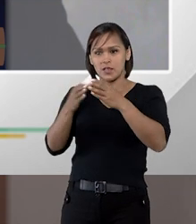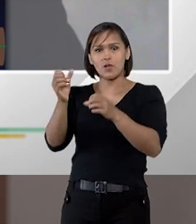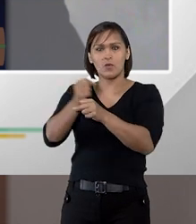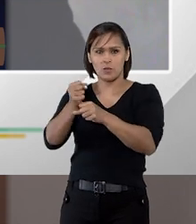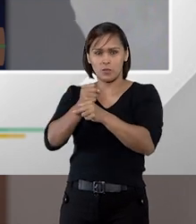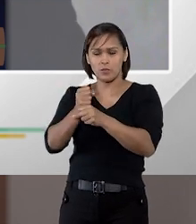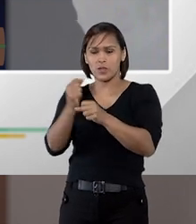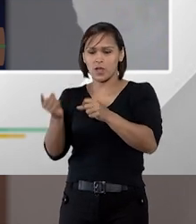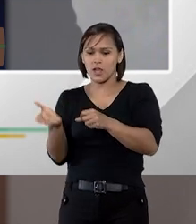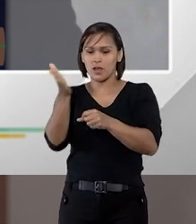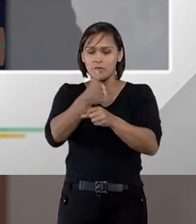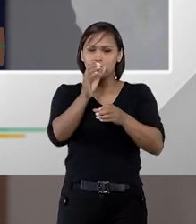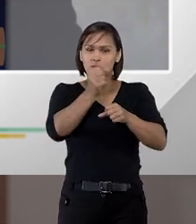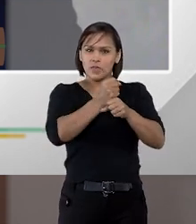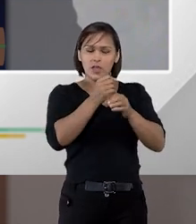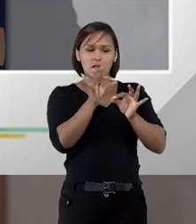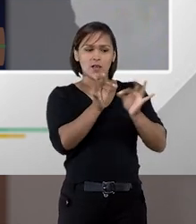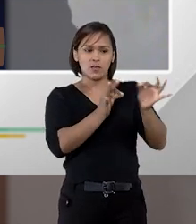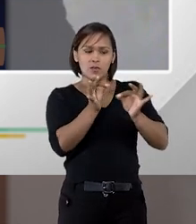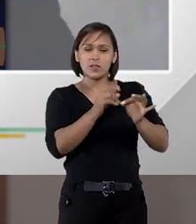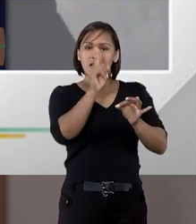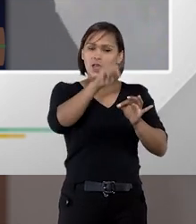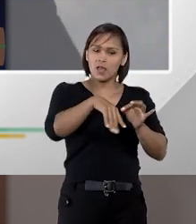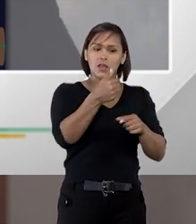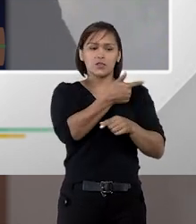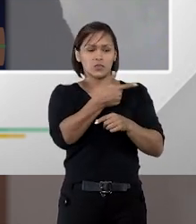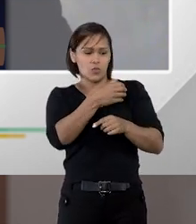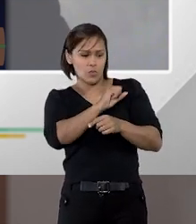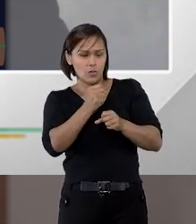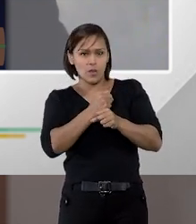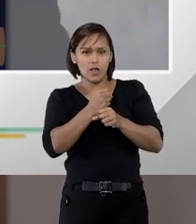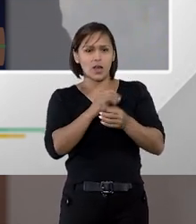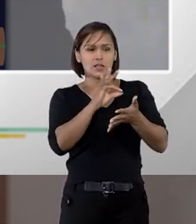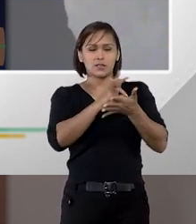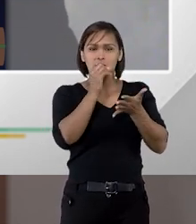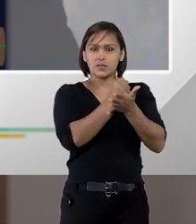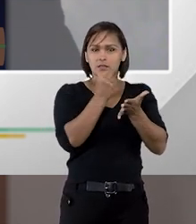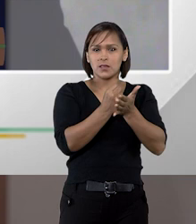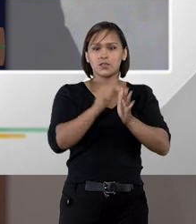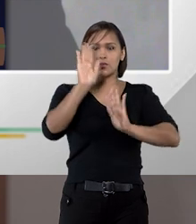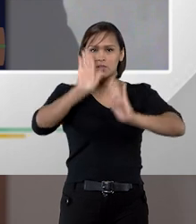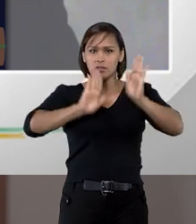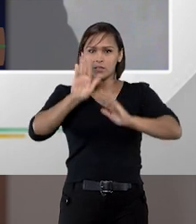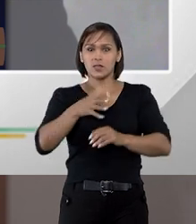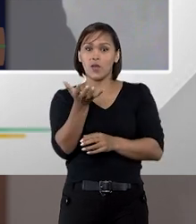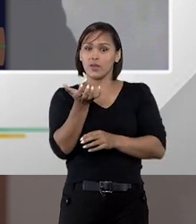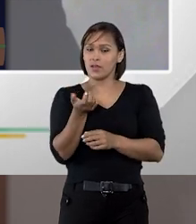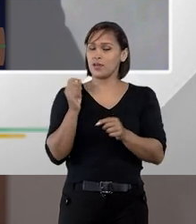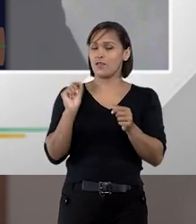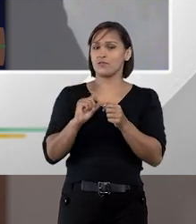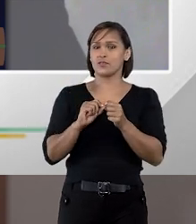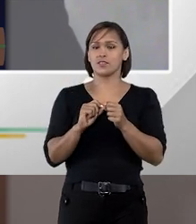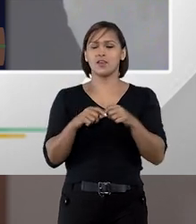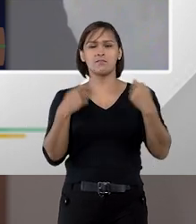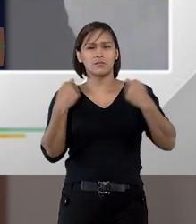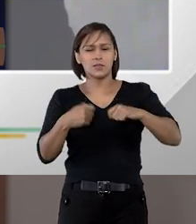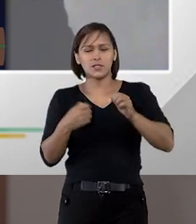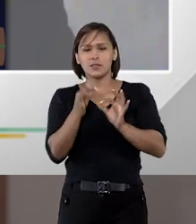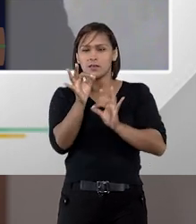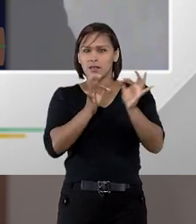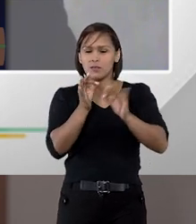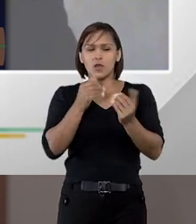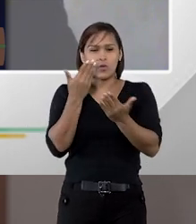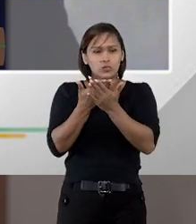o seu plano anual, fazendo o seu planejamento para aquele ano, as licitações, as contratações que pretende realizar. A necessidade de